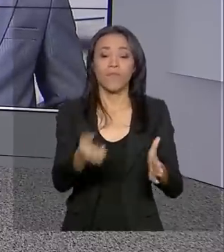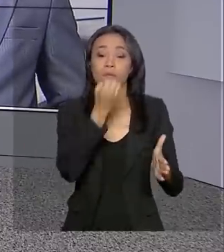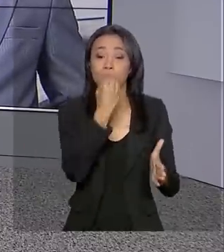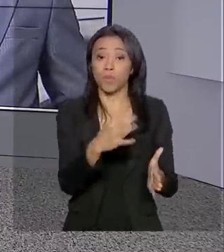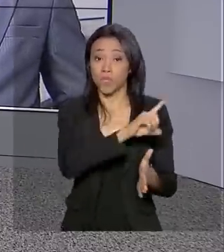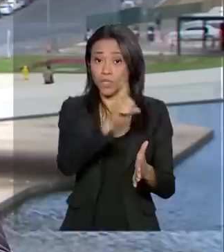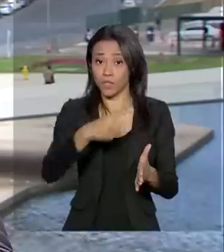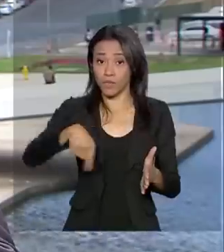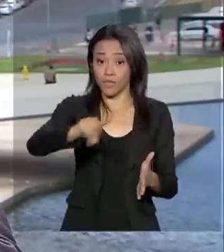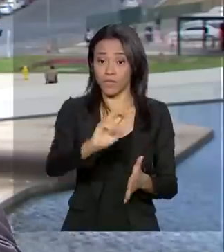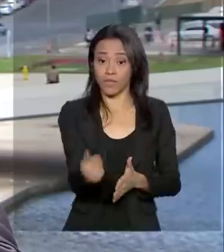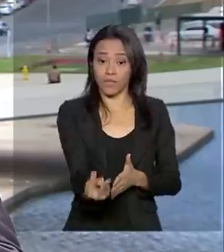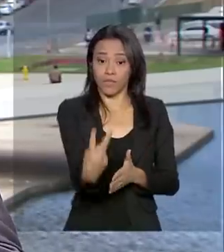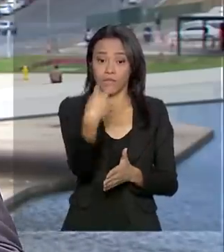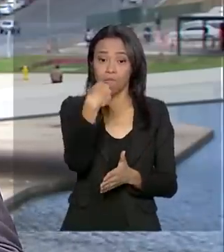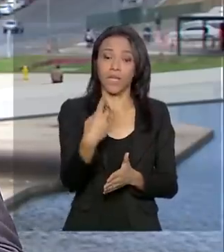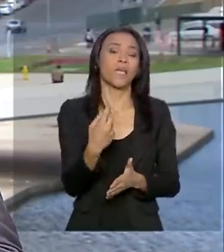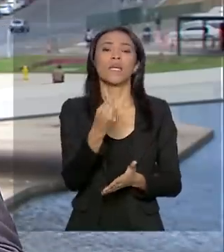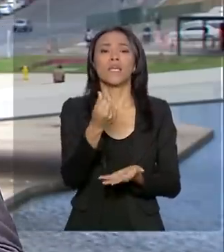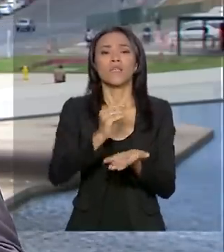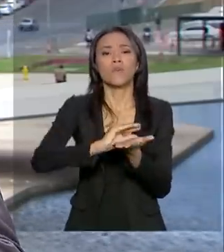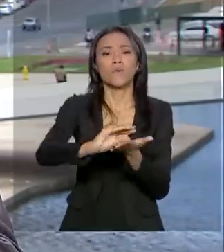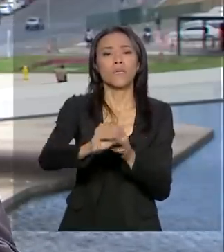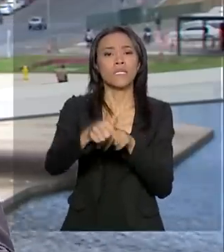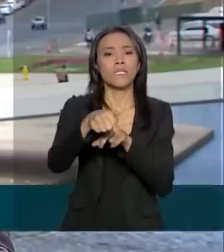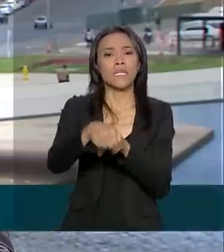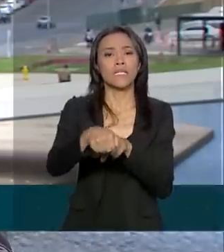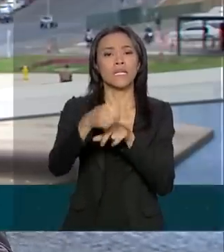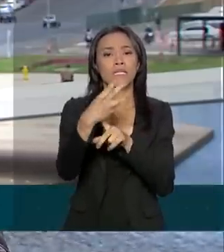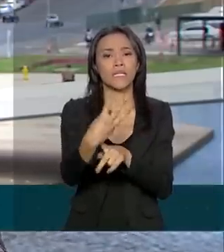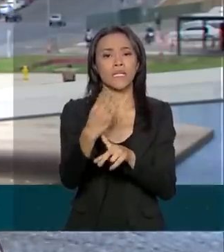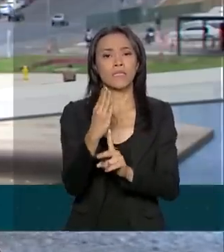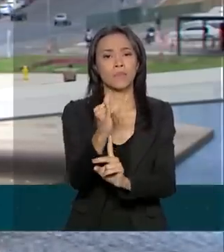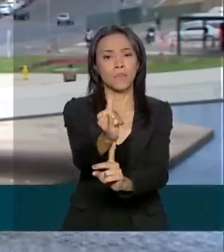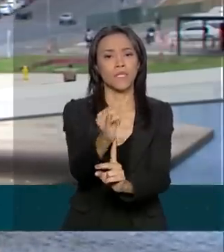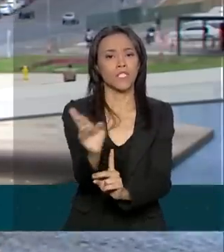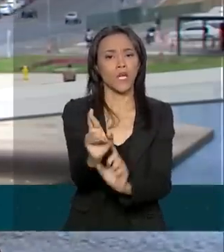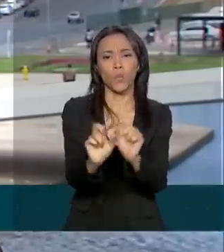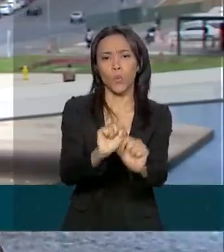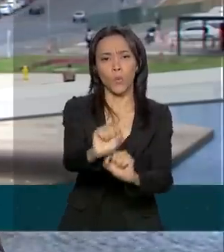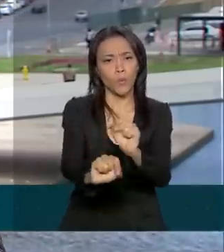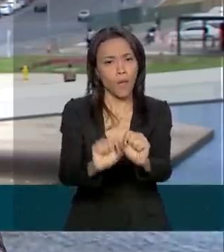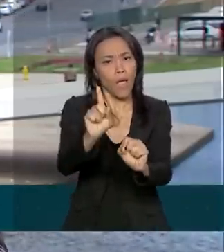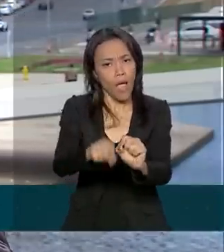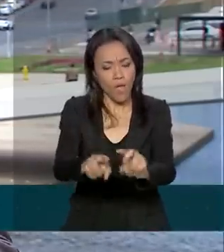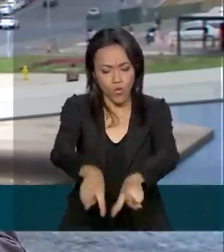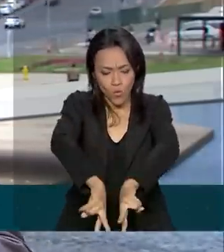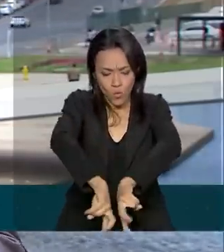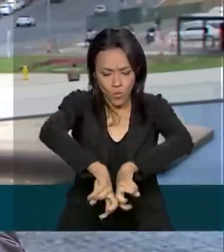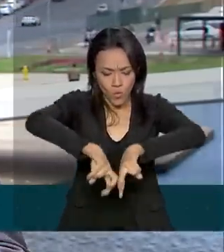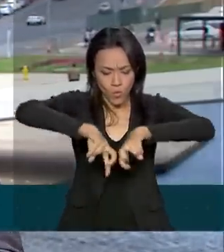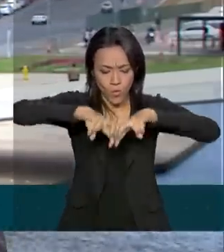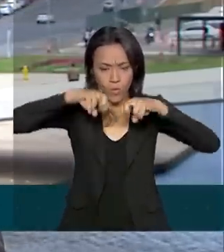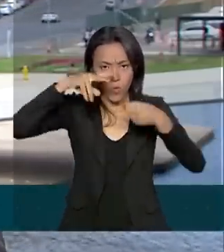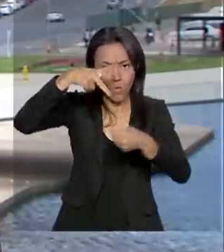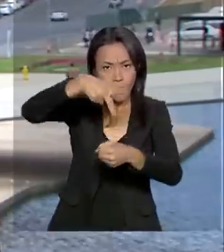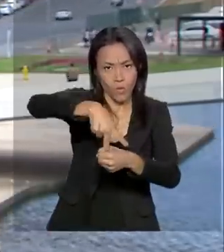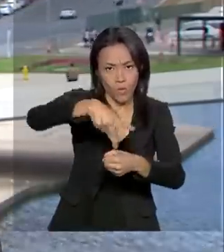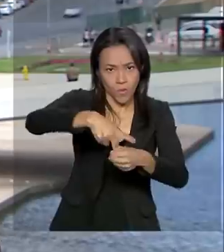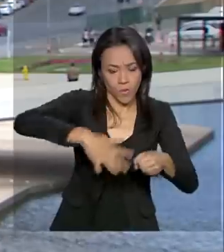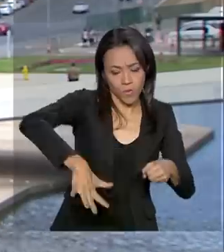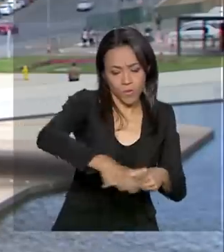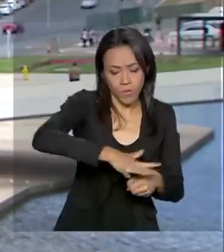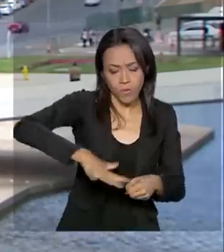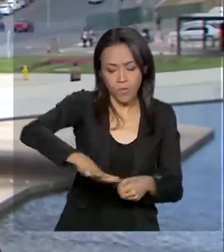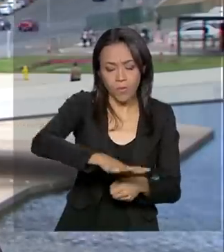que nos acompanham. Essa verba aí de 73 bilhões de reais, ela virá da exploração de excedentes descobertos recentemente